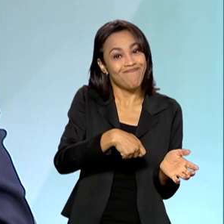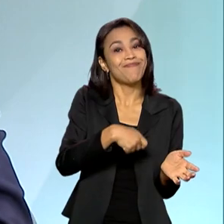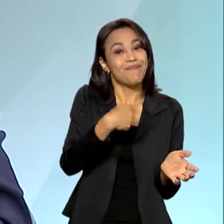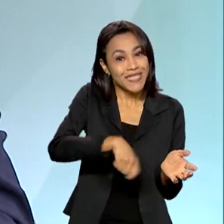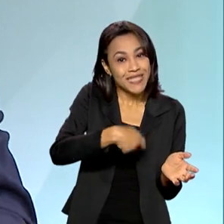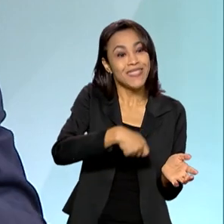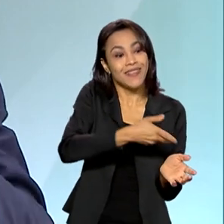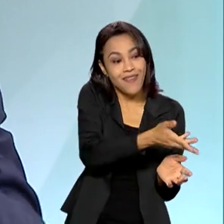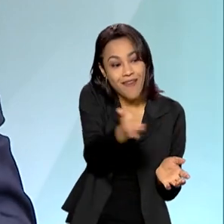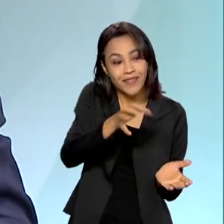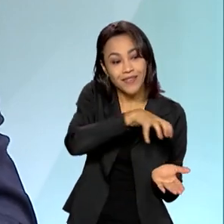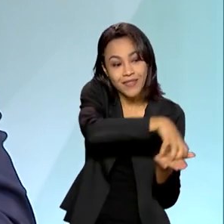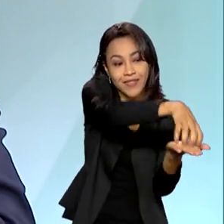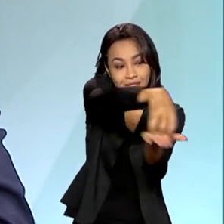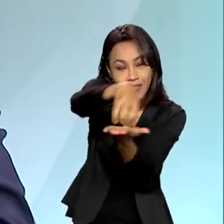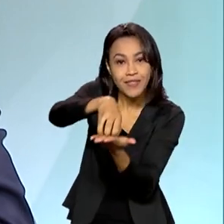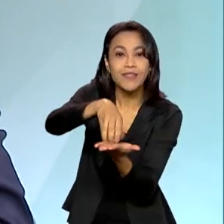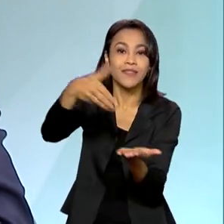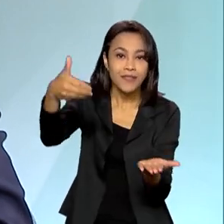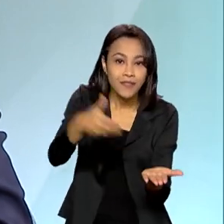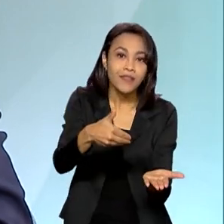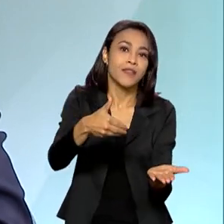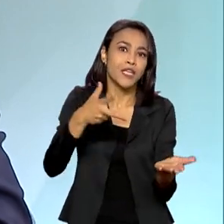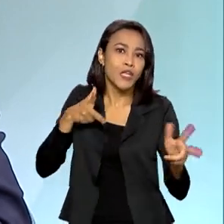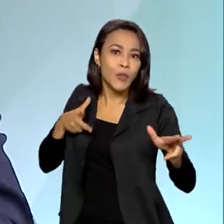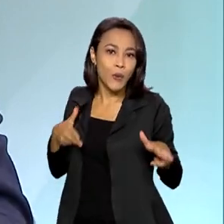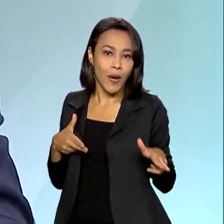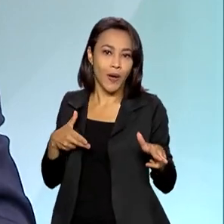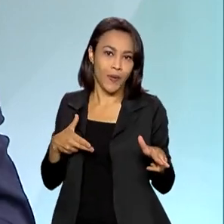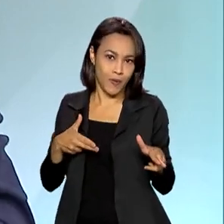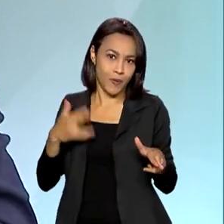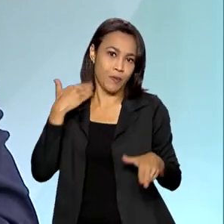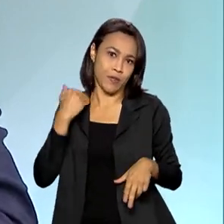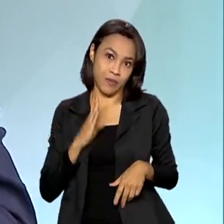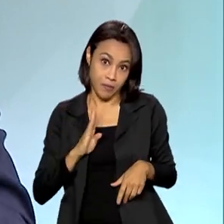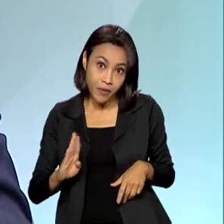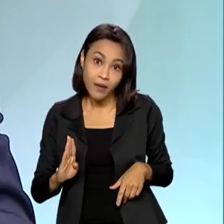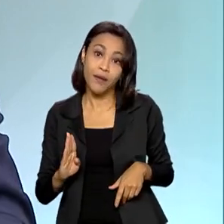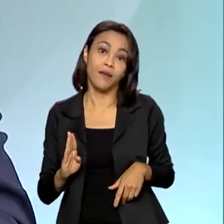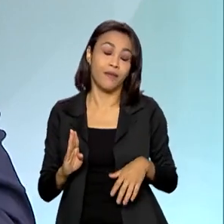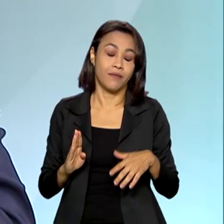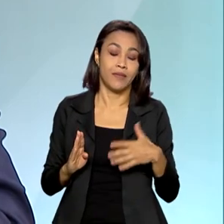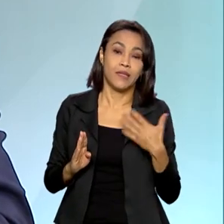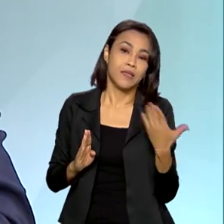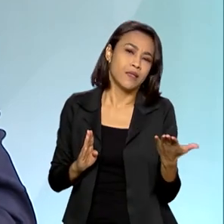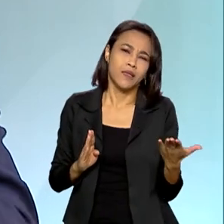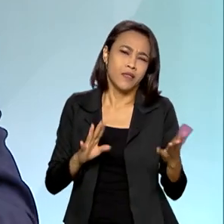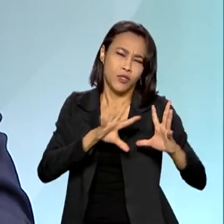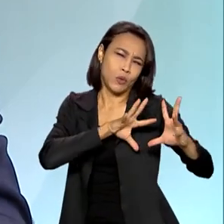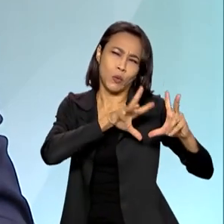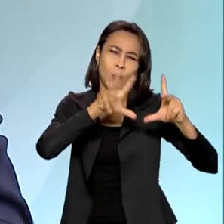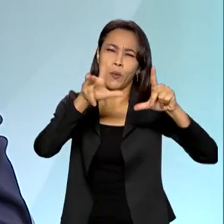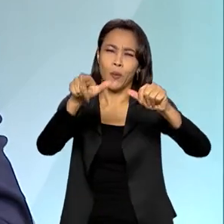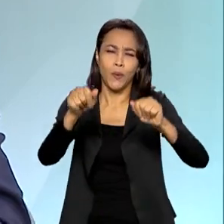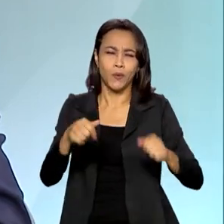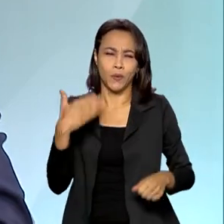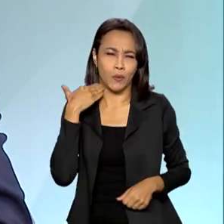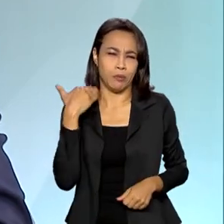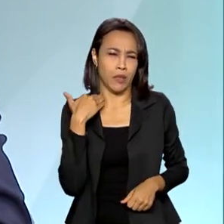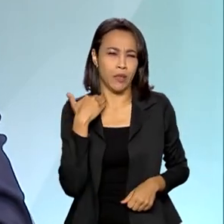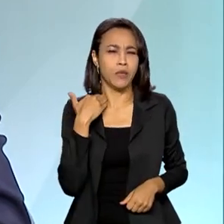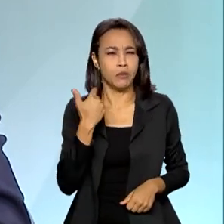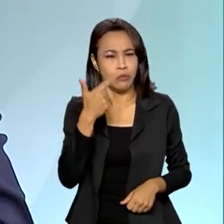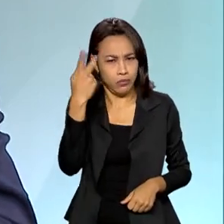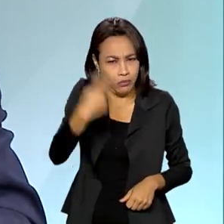do porte da nossa, como o Banco do Brasil, aí talvez de todos os grandes bancos